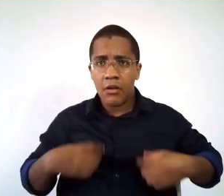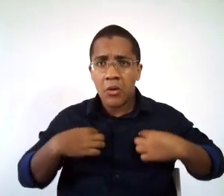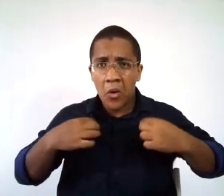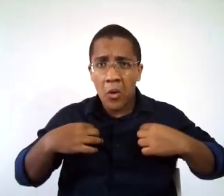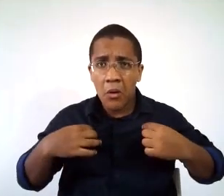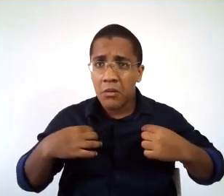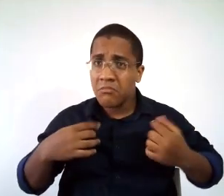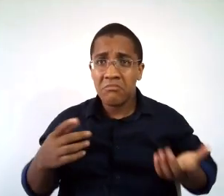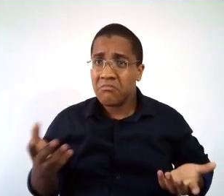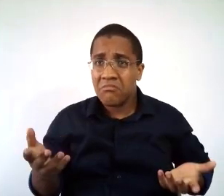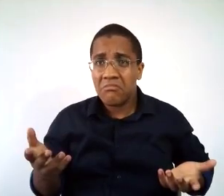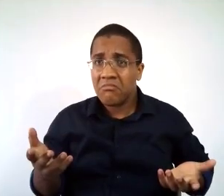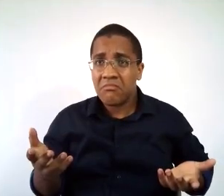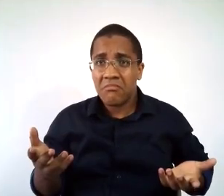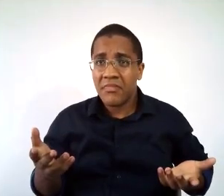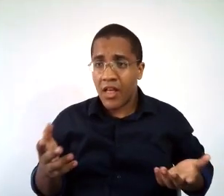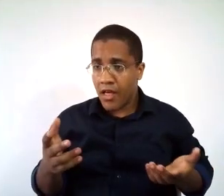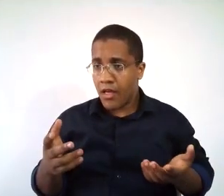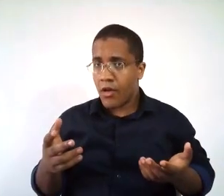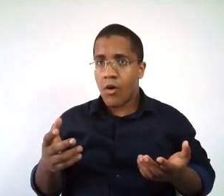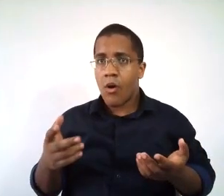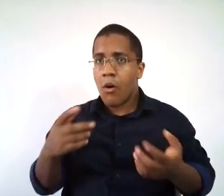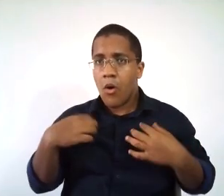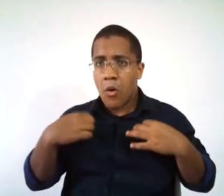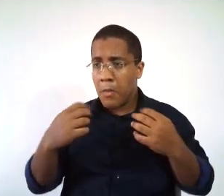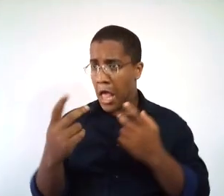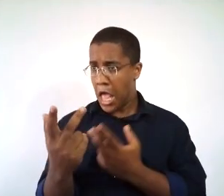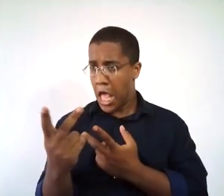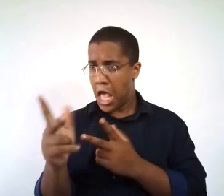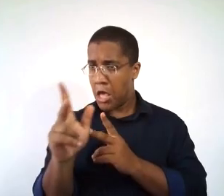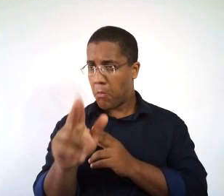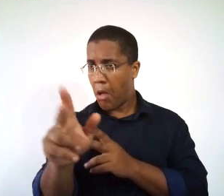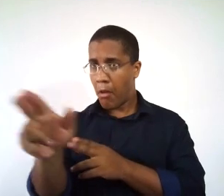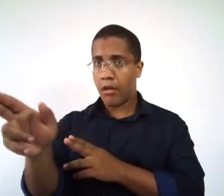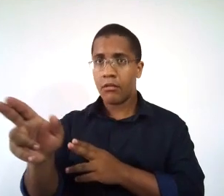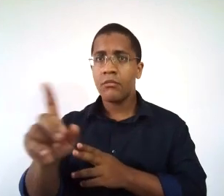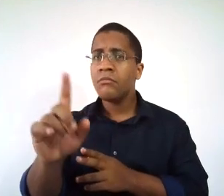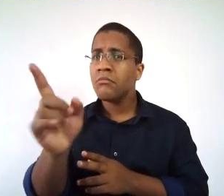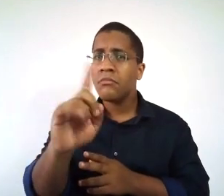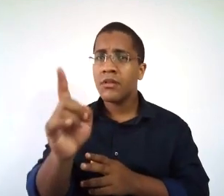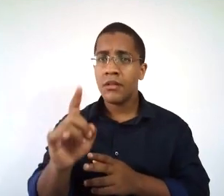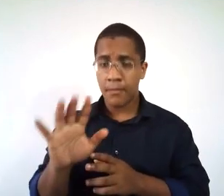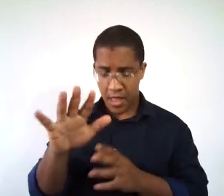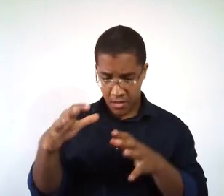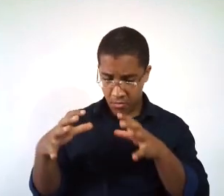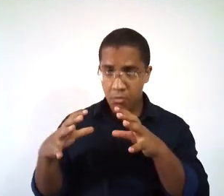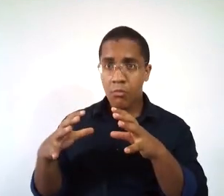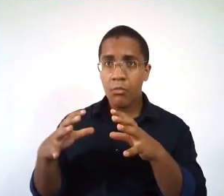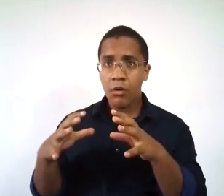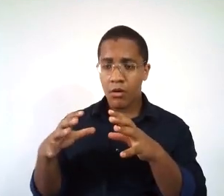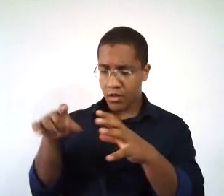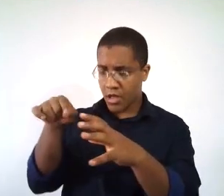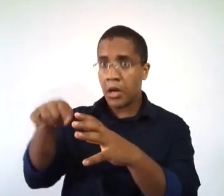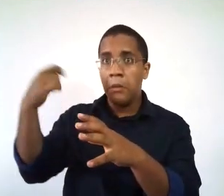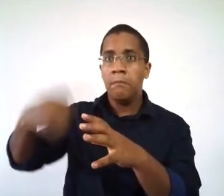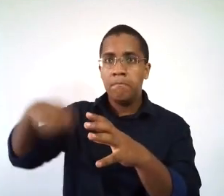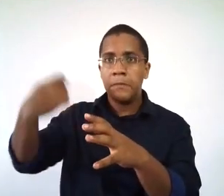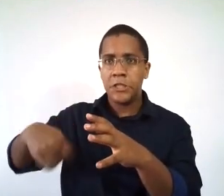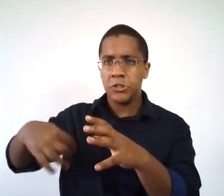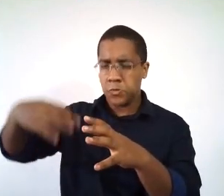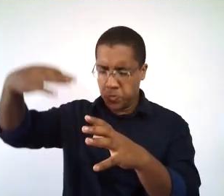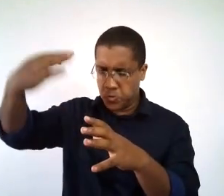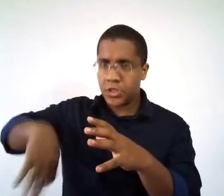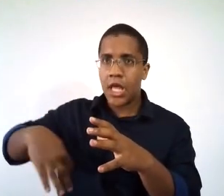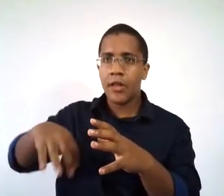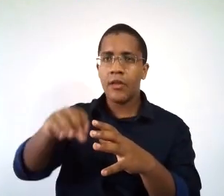padronização. Eu não tenho pessoas com o mesmo short. E até mesmo a bola, ela não precisa ser